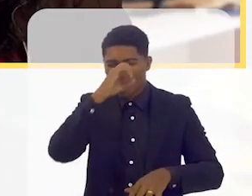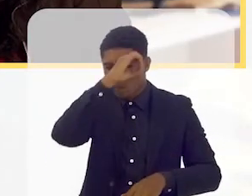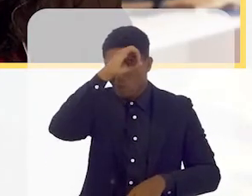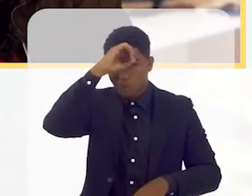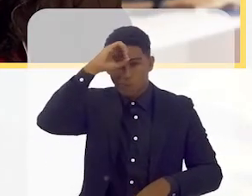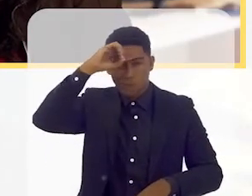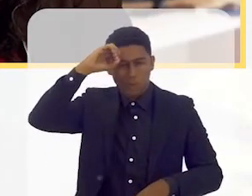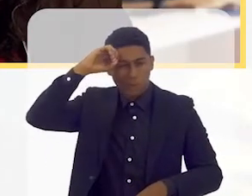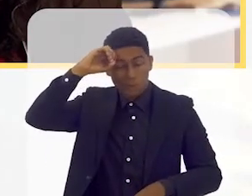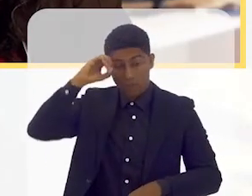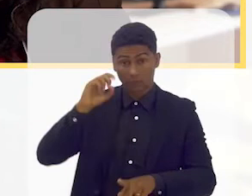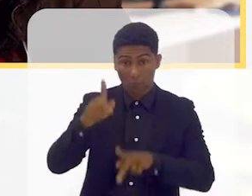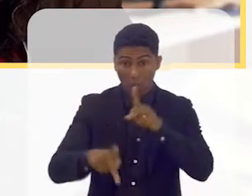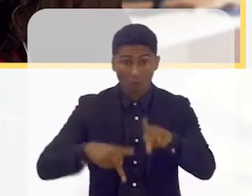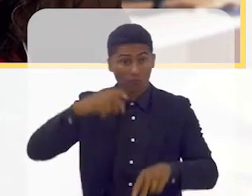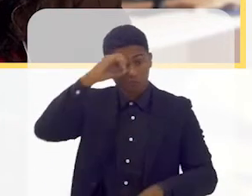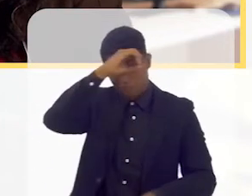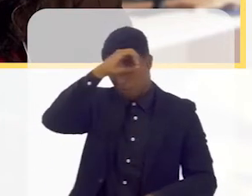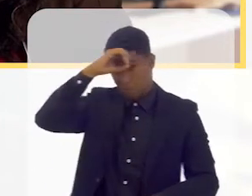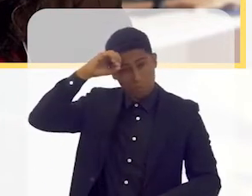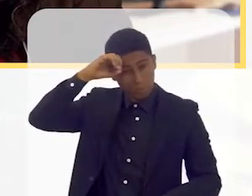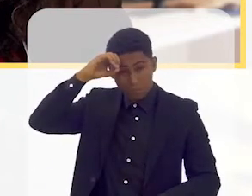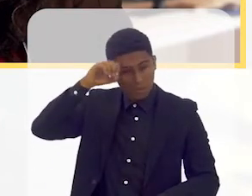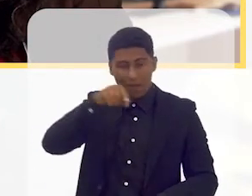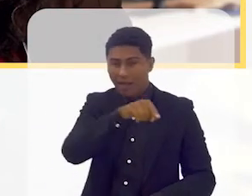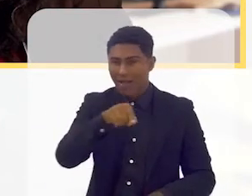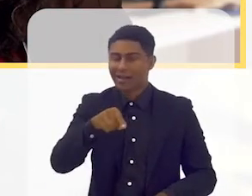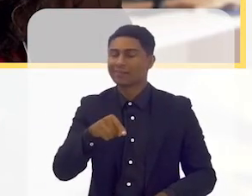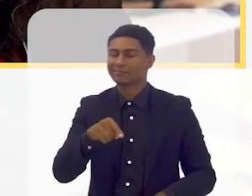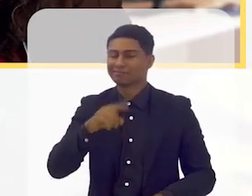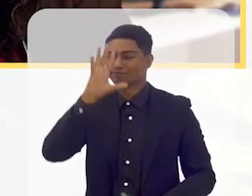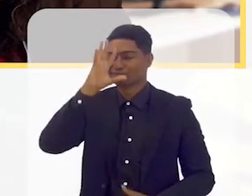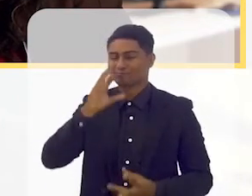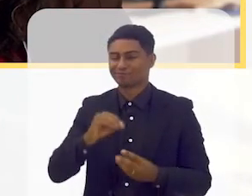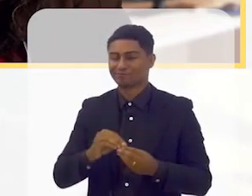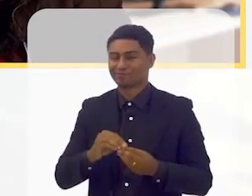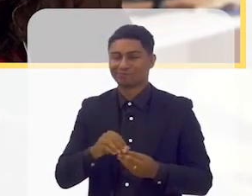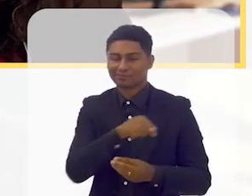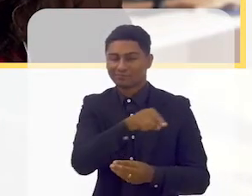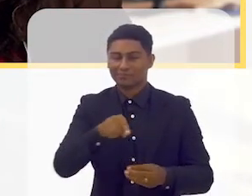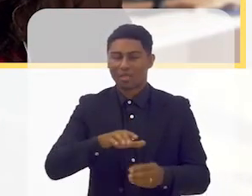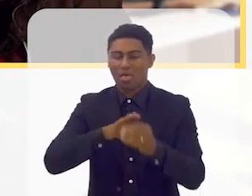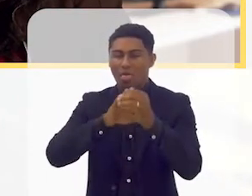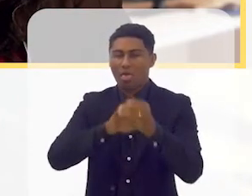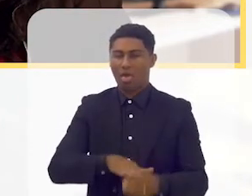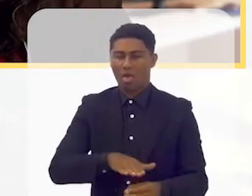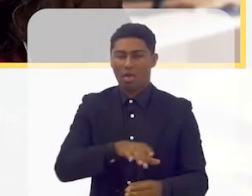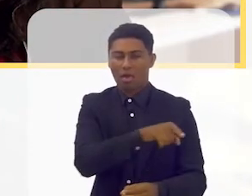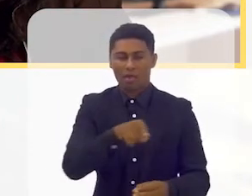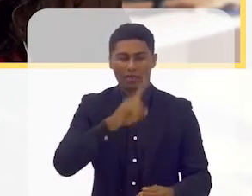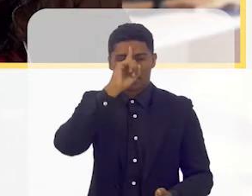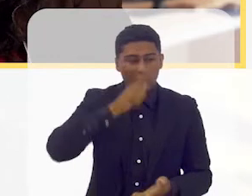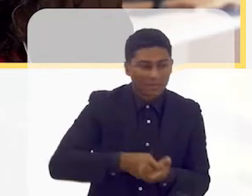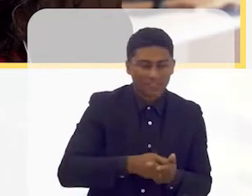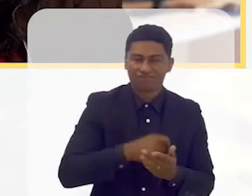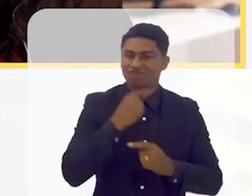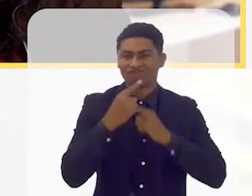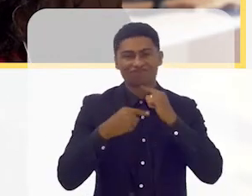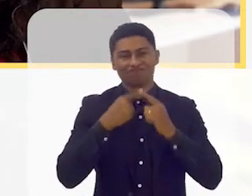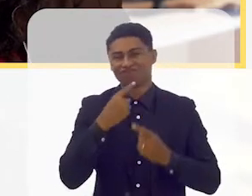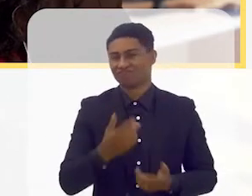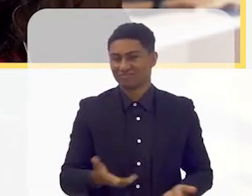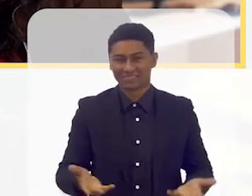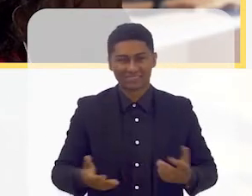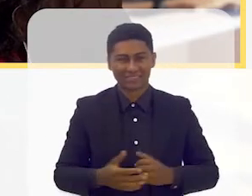E um povo que não é esclarecido é um povo que pode ser subjugado, é um povo que não tem poder de decisão. E isso é